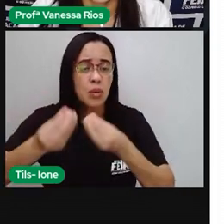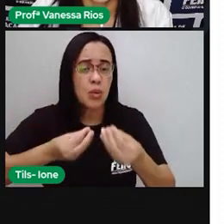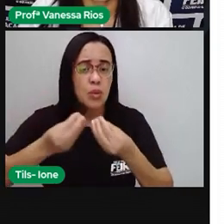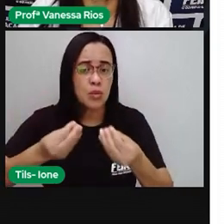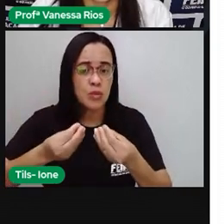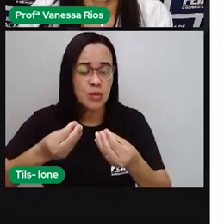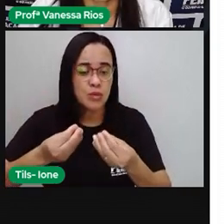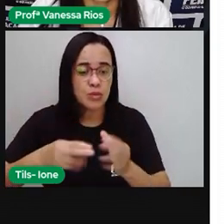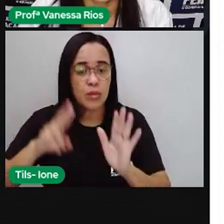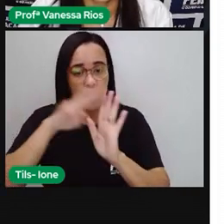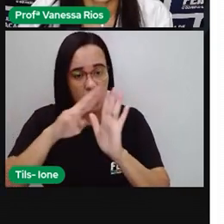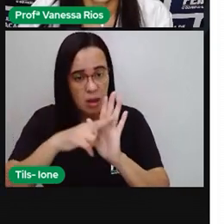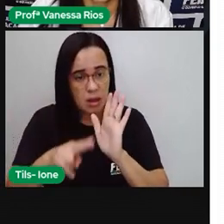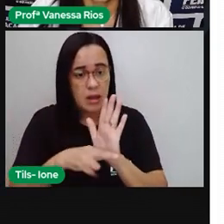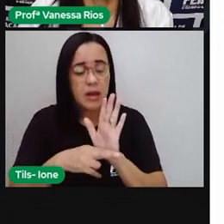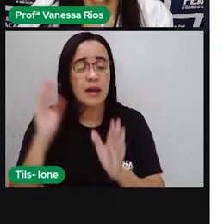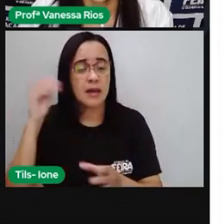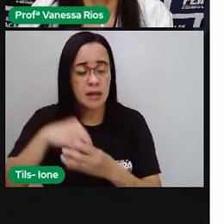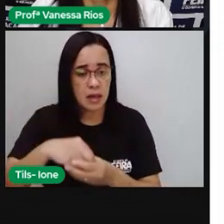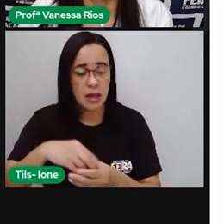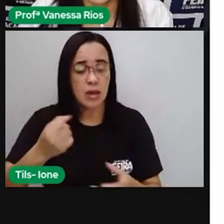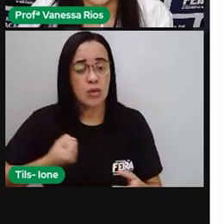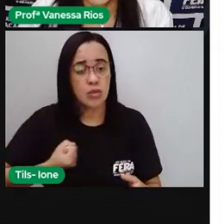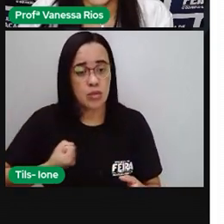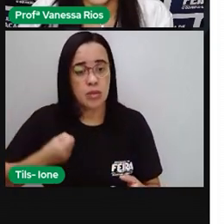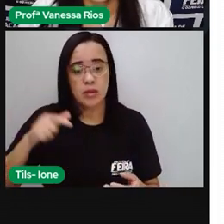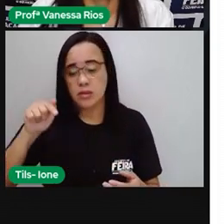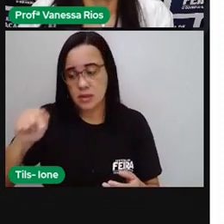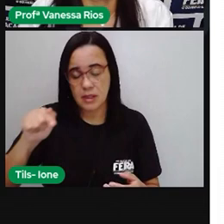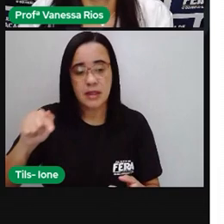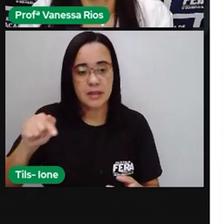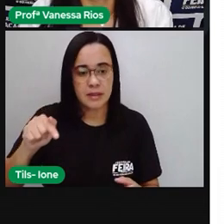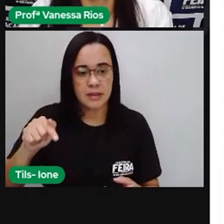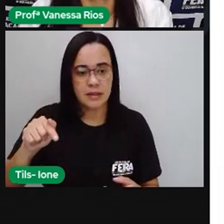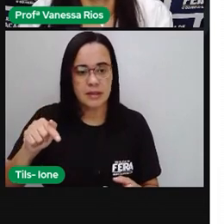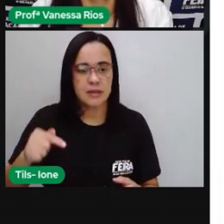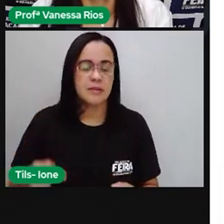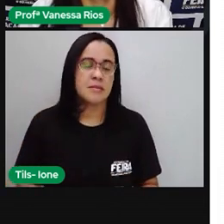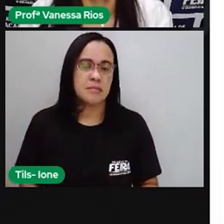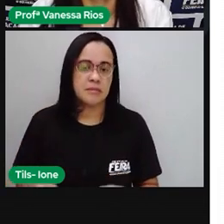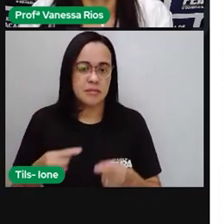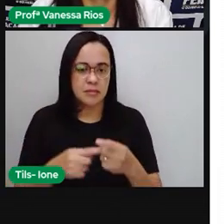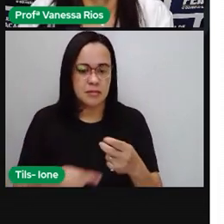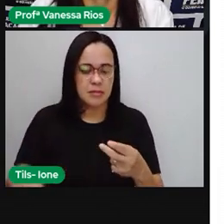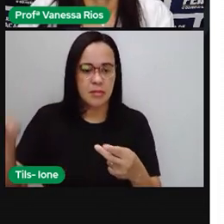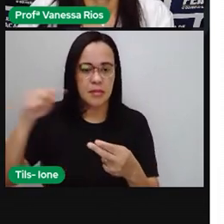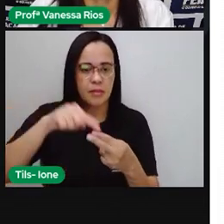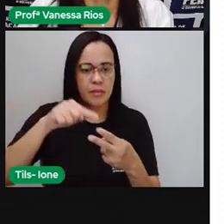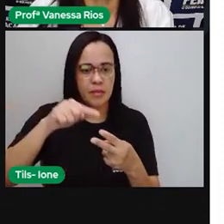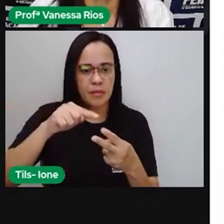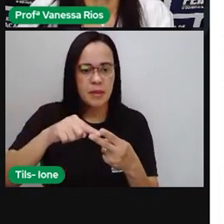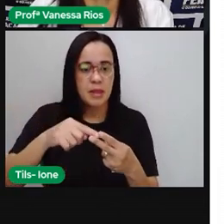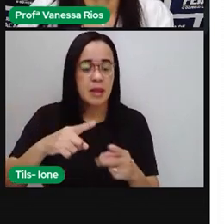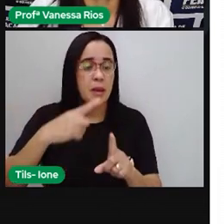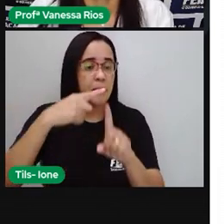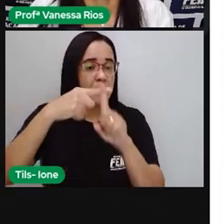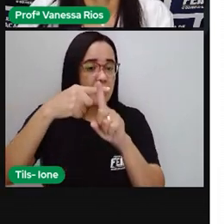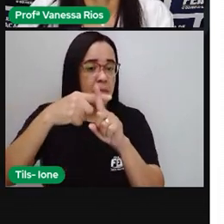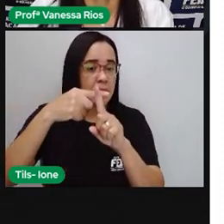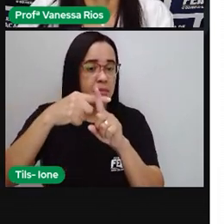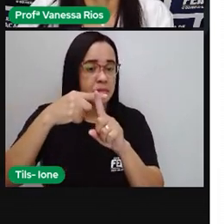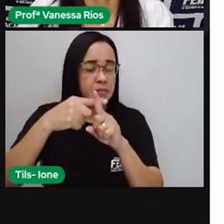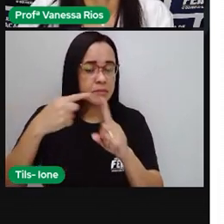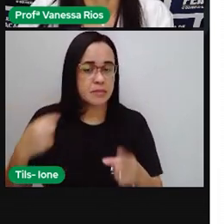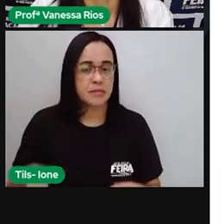regra daqui, ó, onde aumenta 1 na casa decimal escolhida. Então, se eu for aproximar